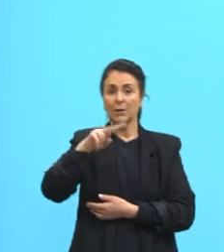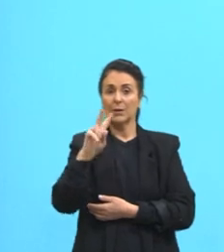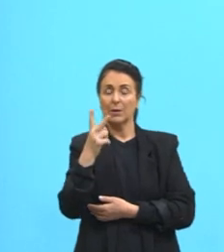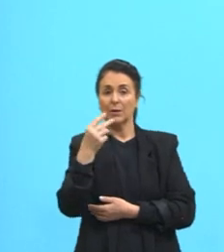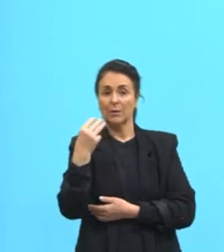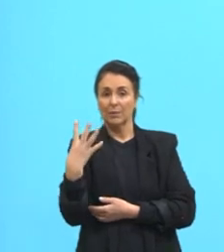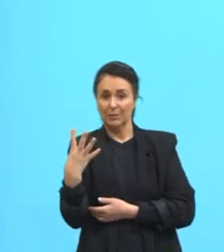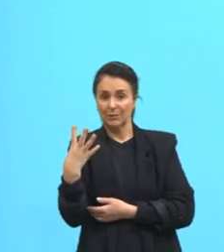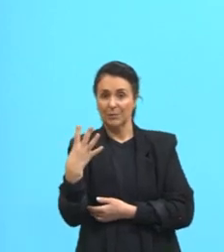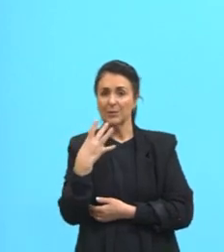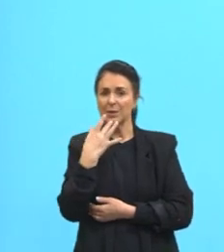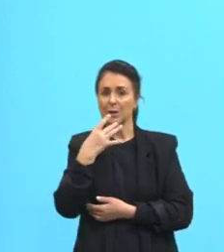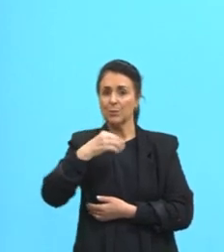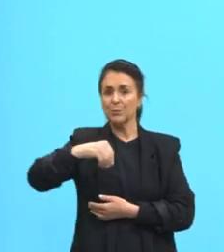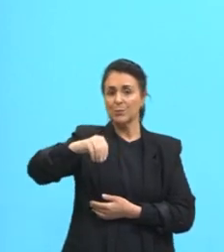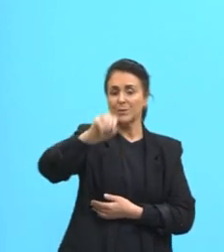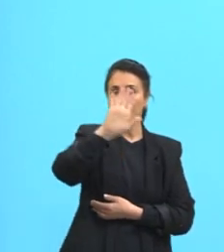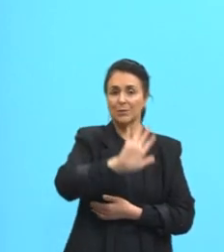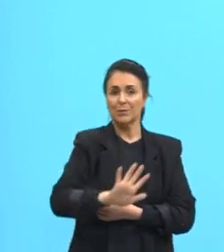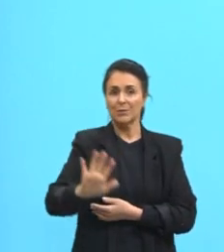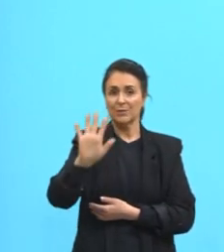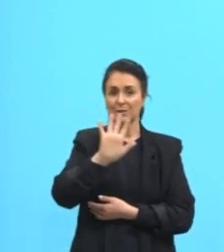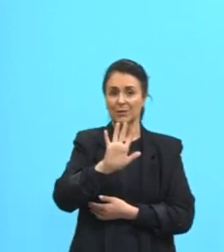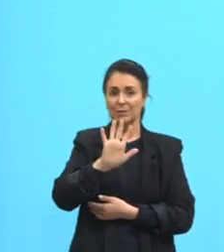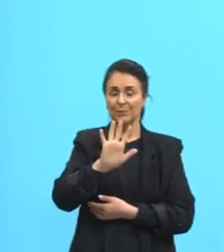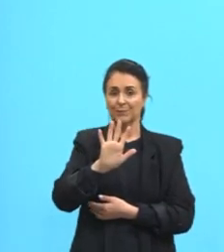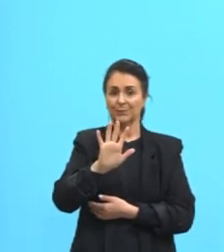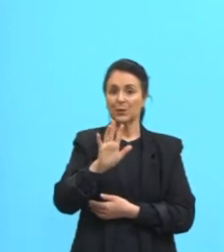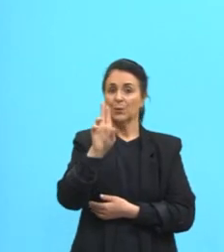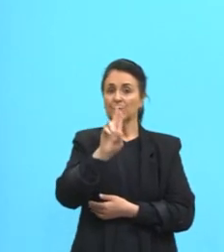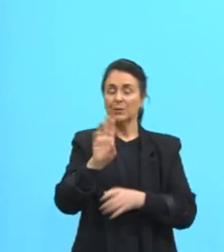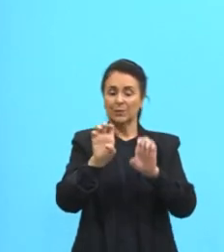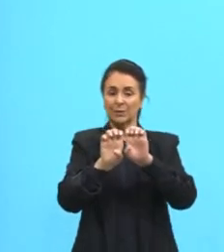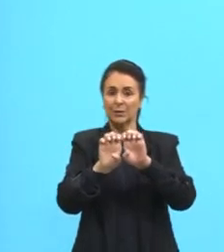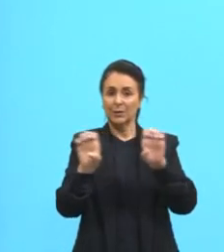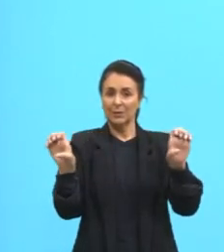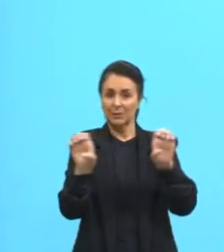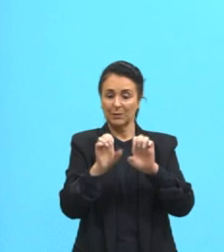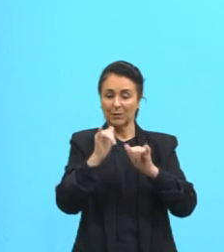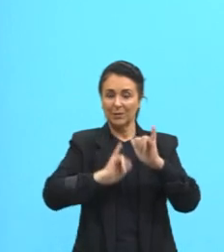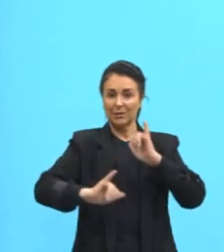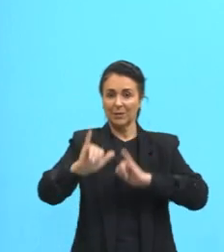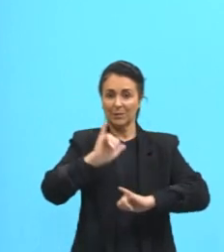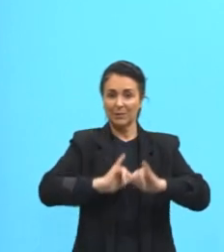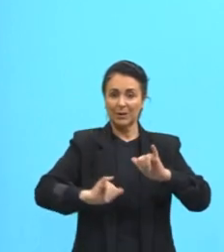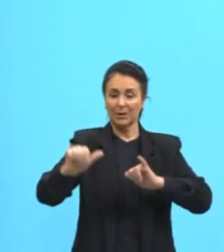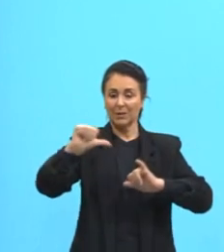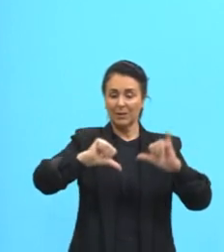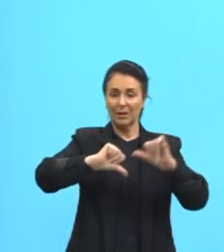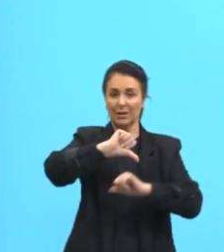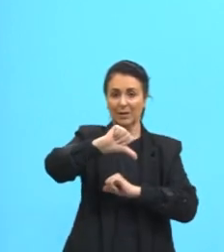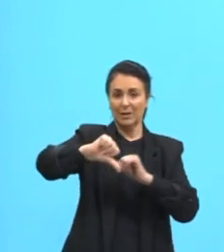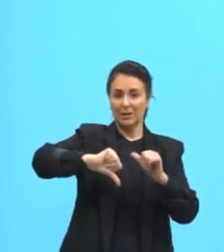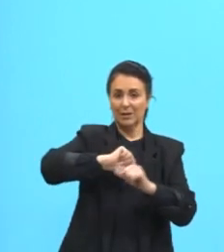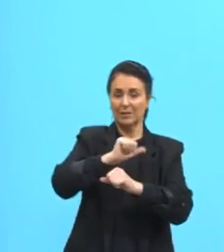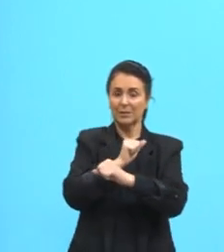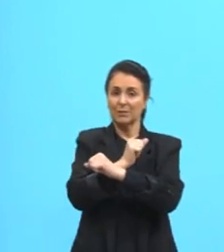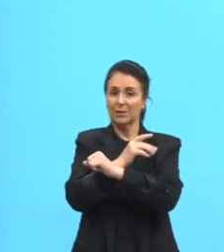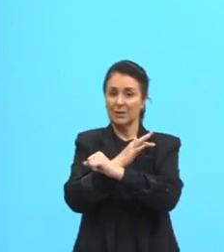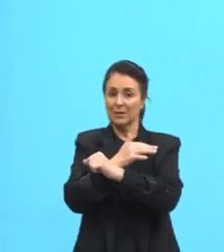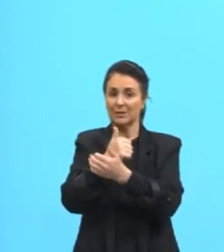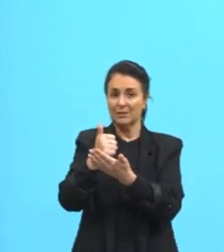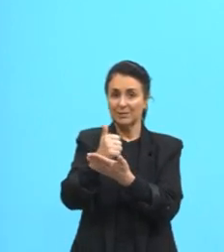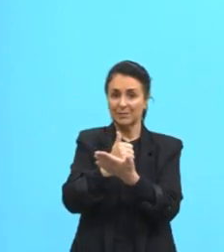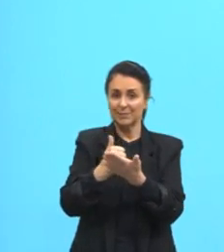genérico, de acordo com a equação genérica. Aí traz a equação química da reação ali entre os ácidos e a base,